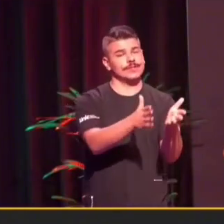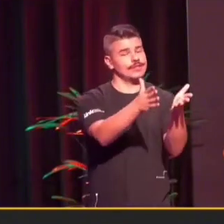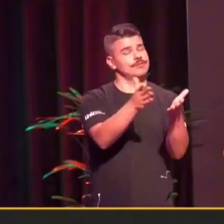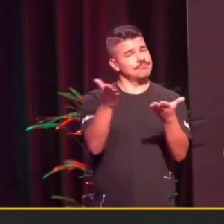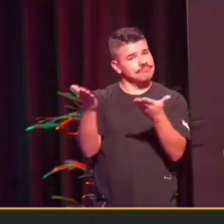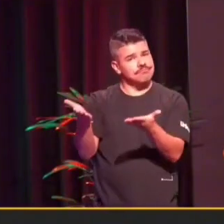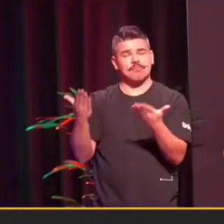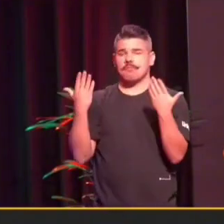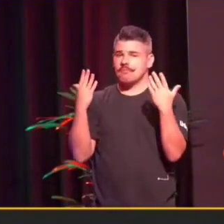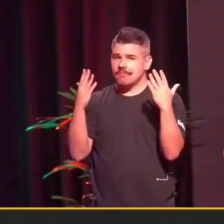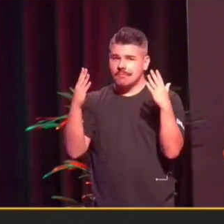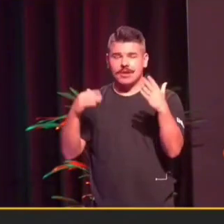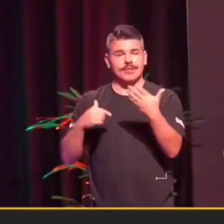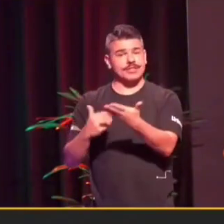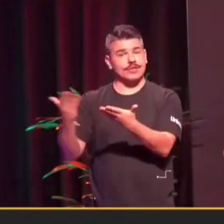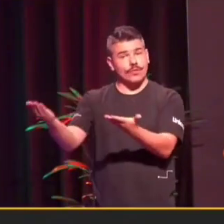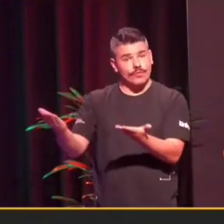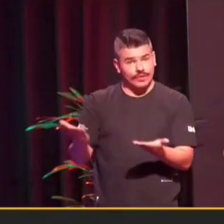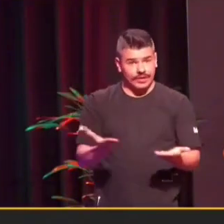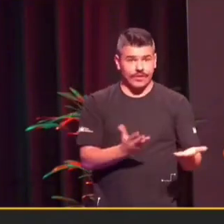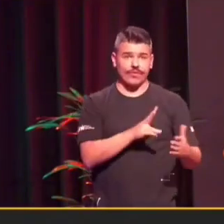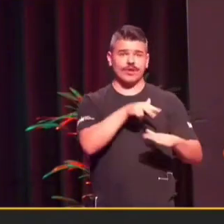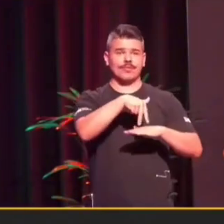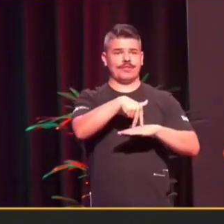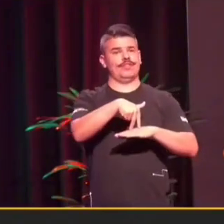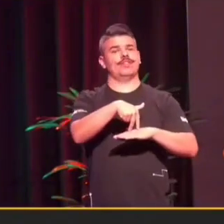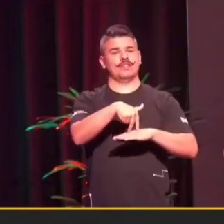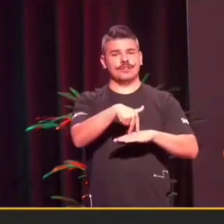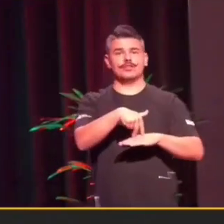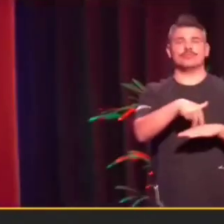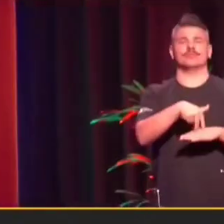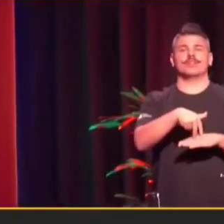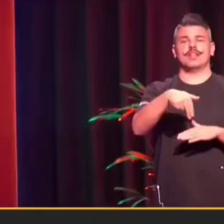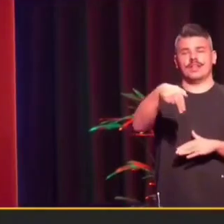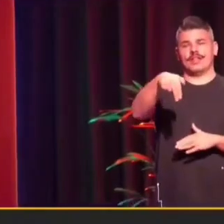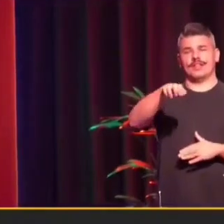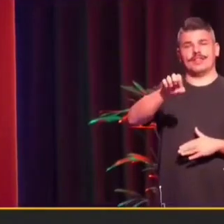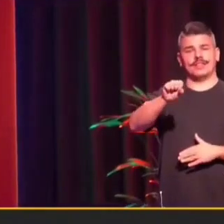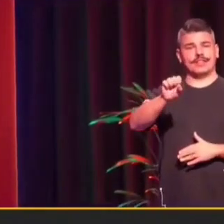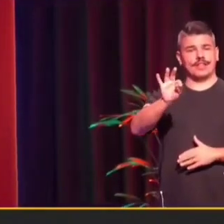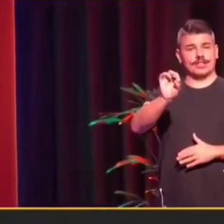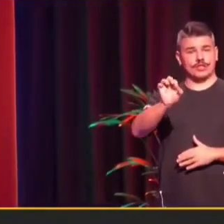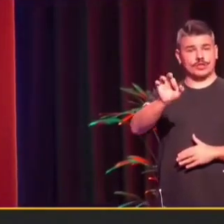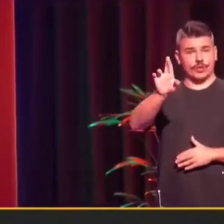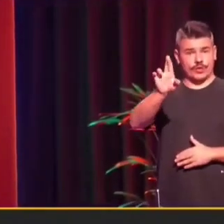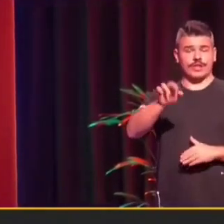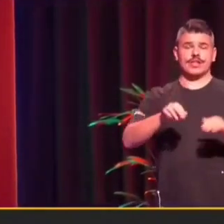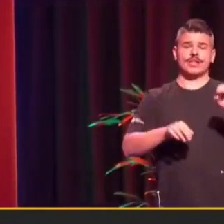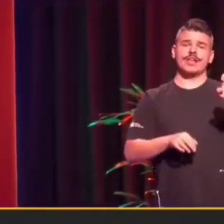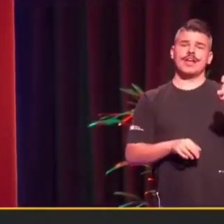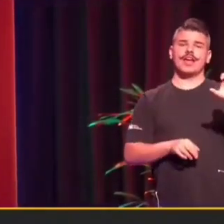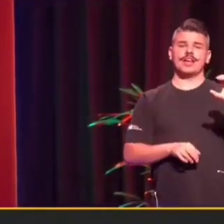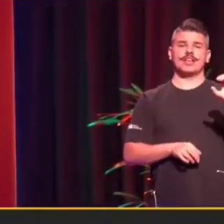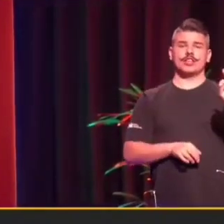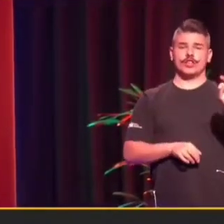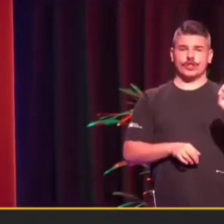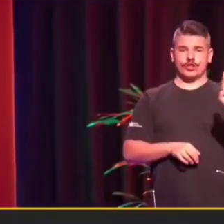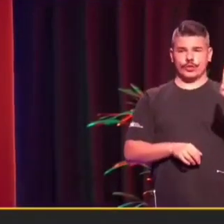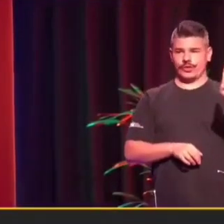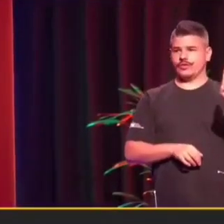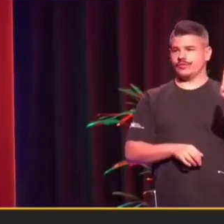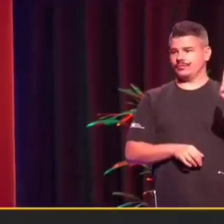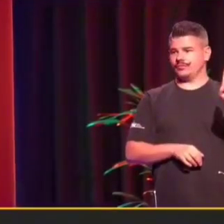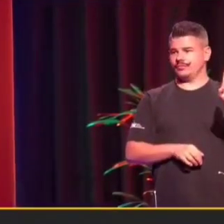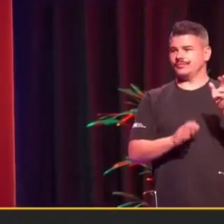Então, eu quero convidar aqui, por favor, Nestor Barreto e Héctor Nunes. Dá claro, por favor, uma salva de